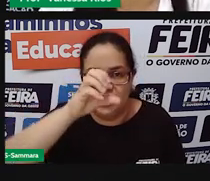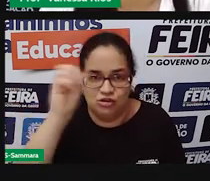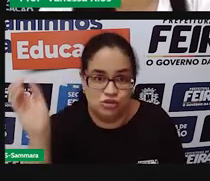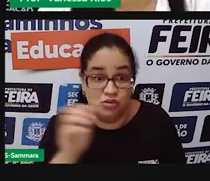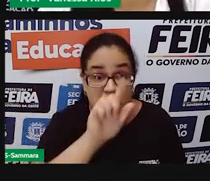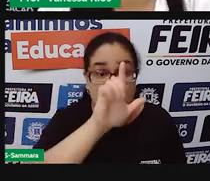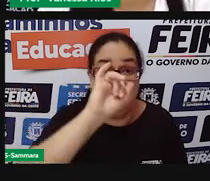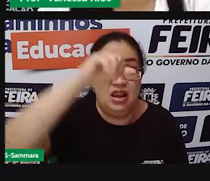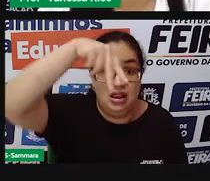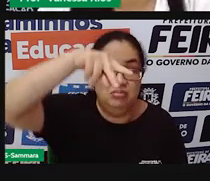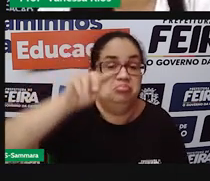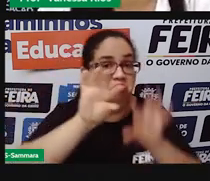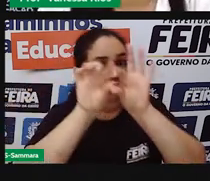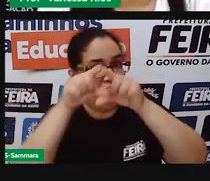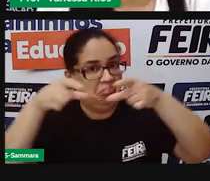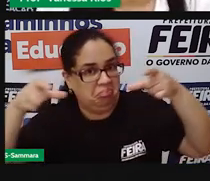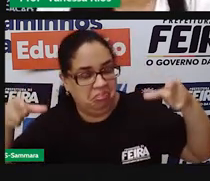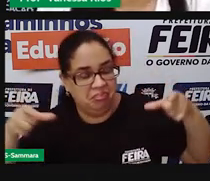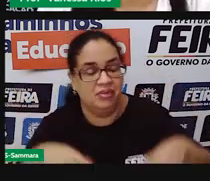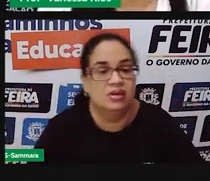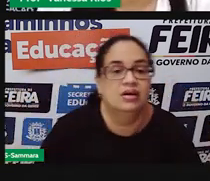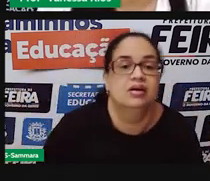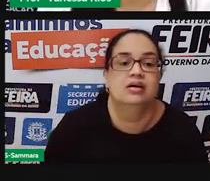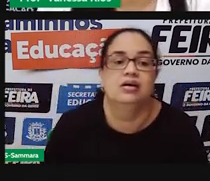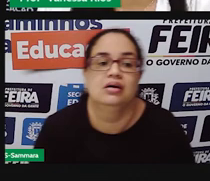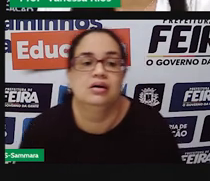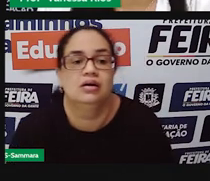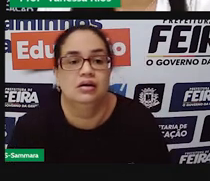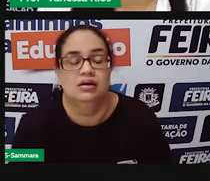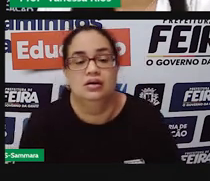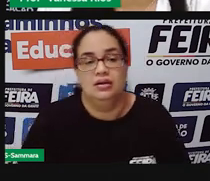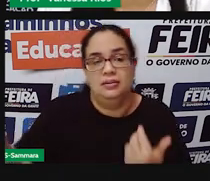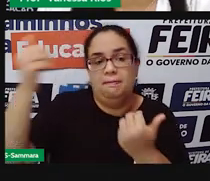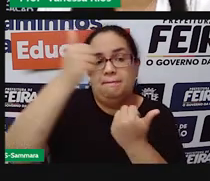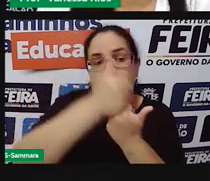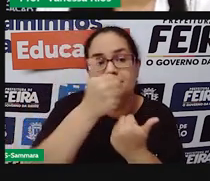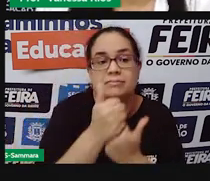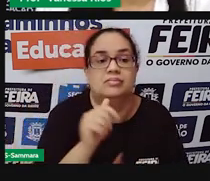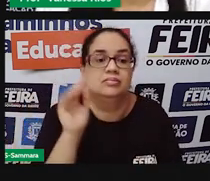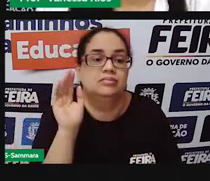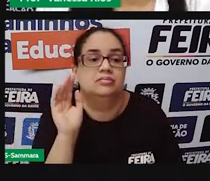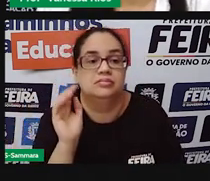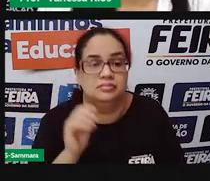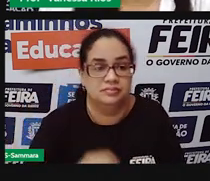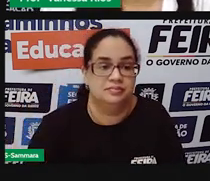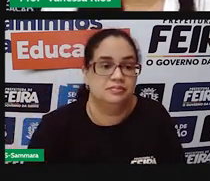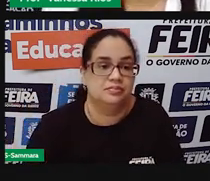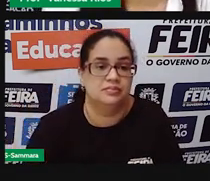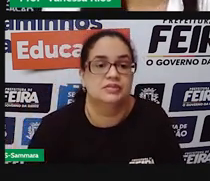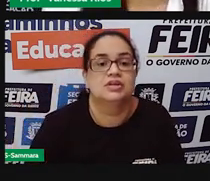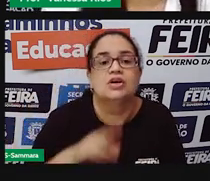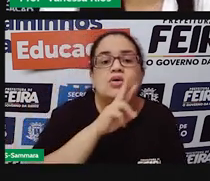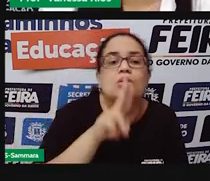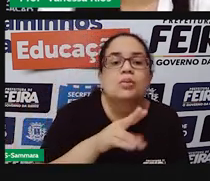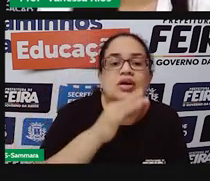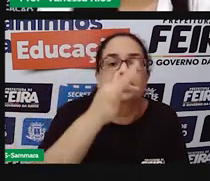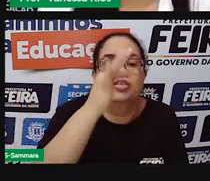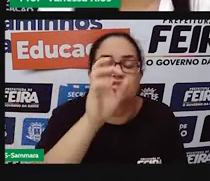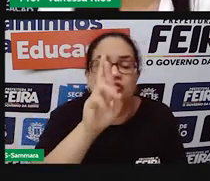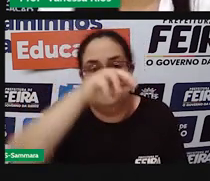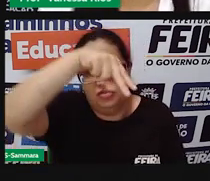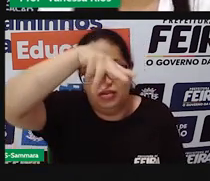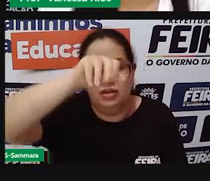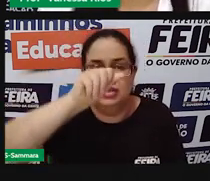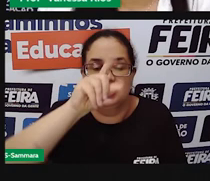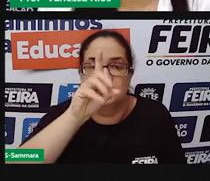que eles divulgam no período eleitoral. E aí o vice-prefeito mesmo a gente chama muito Fernando de Fabinho mas o nome